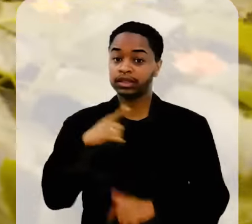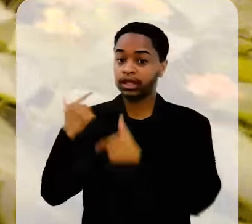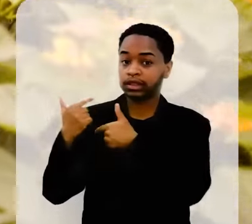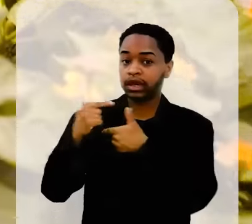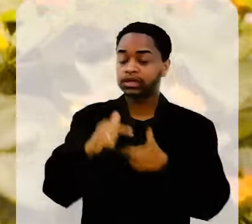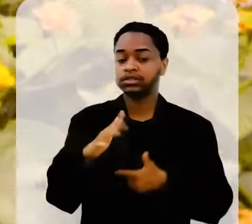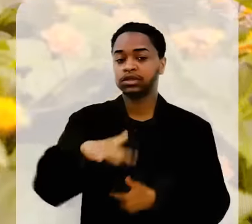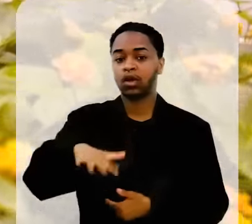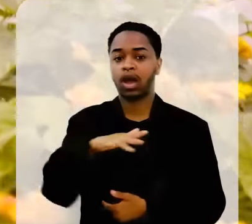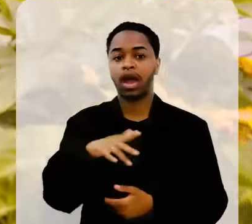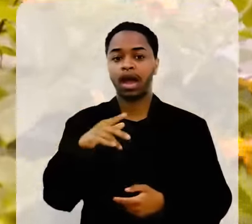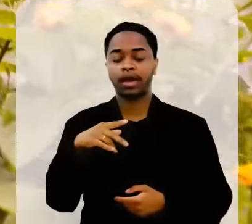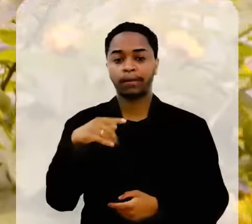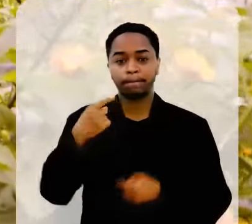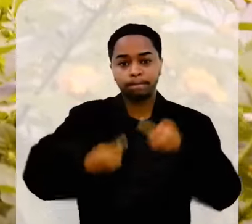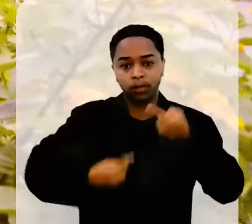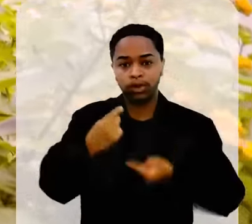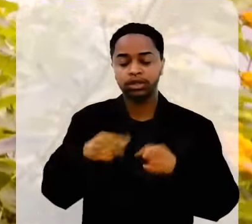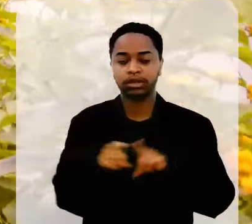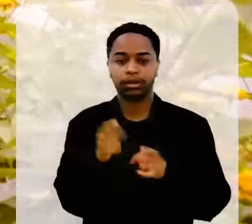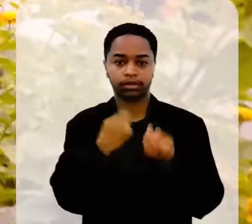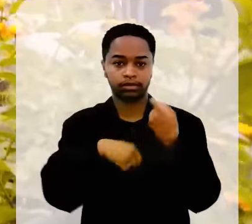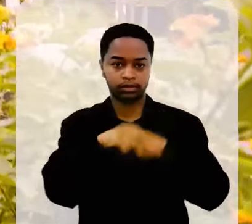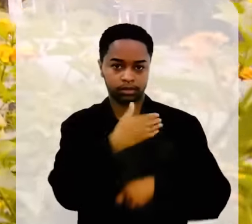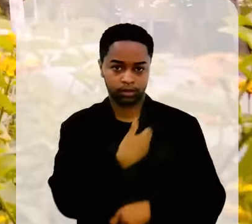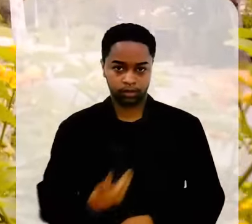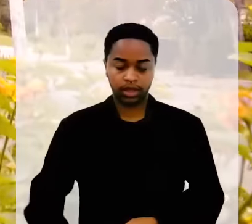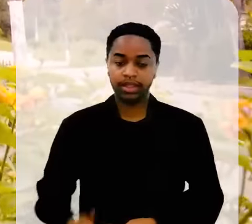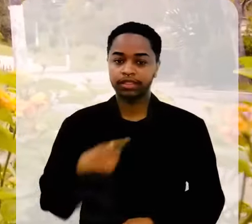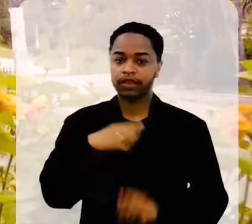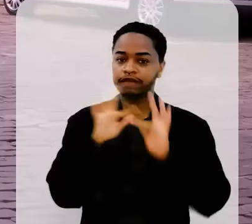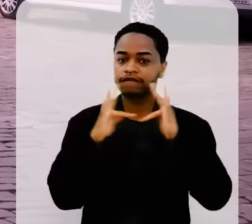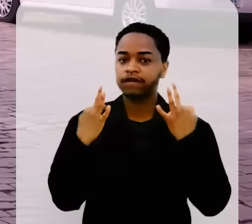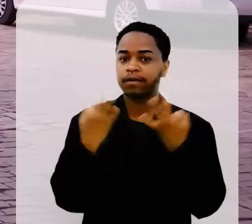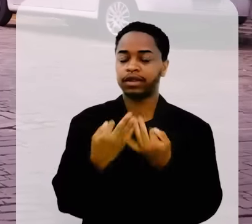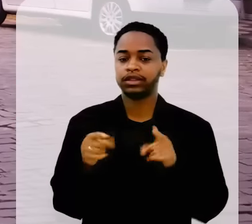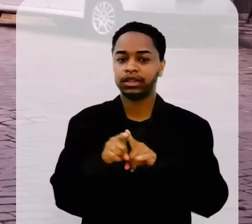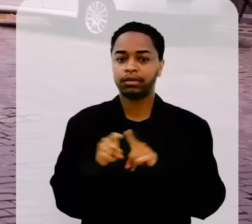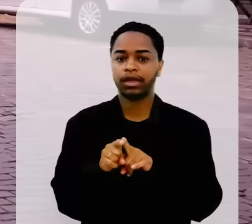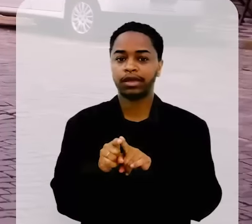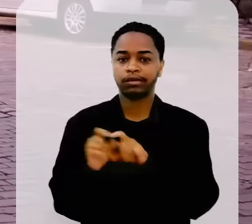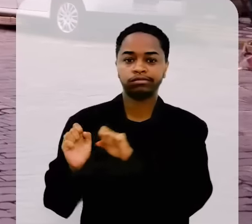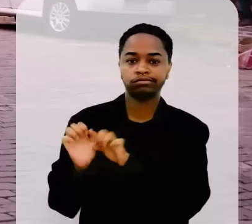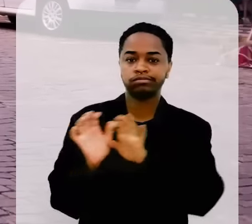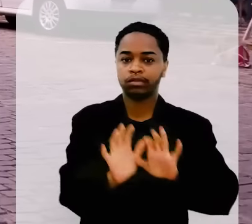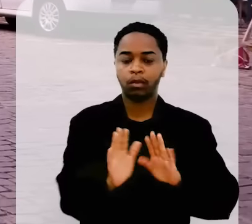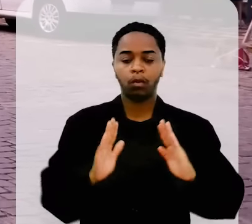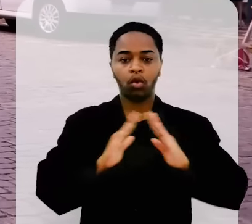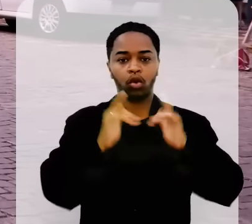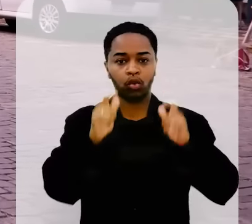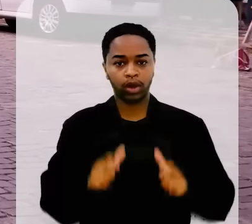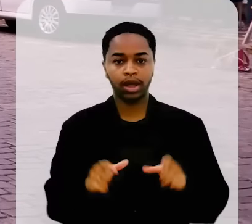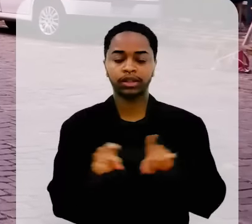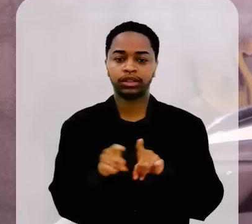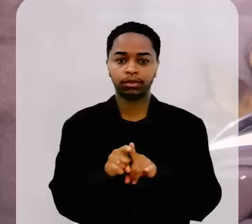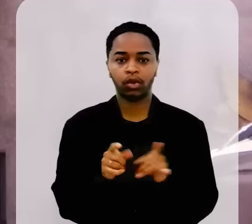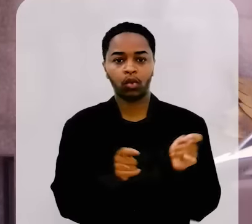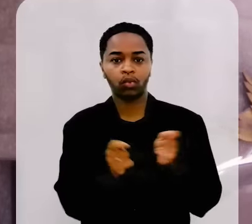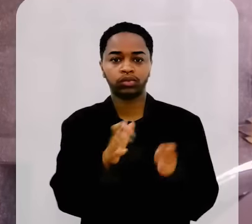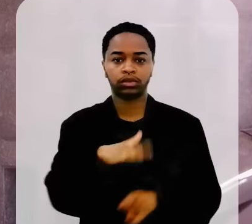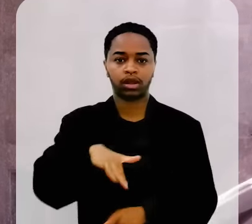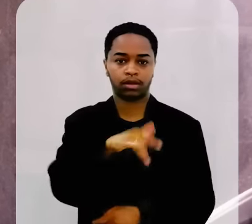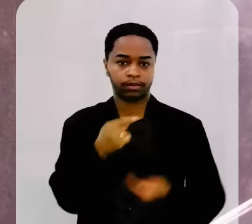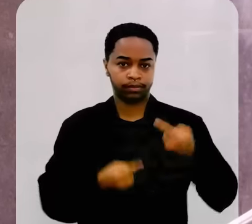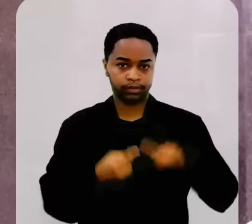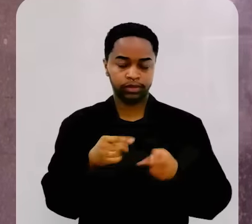Jardim tem tradição nos parlamentos e na administração pública, além das famílias que se instalaram na região e